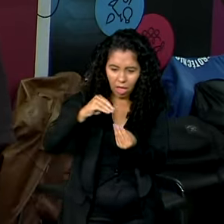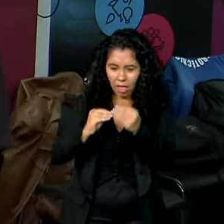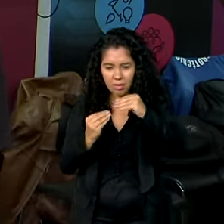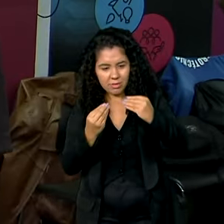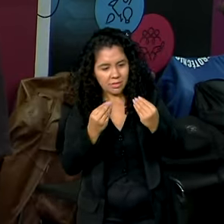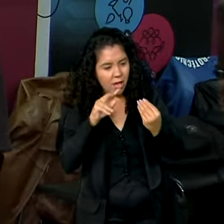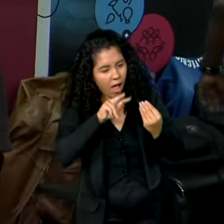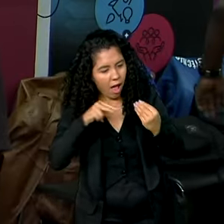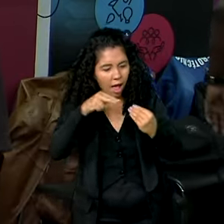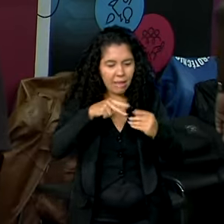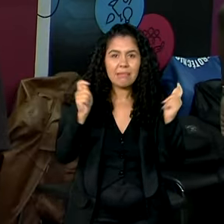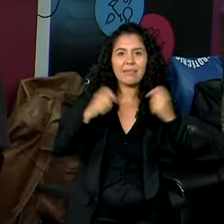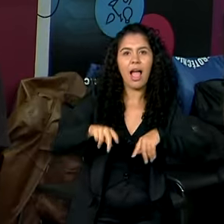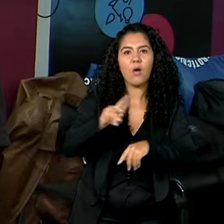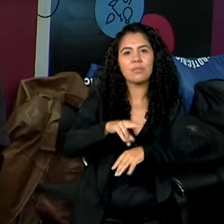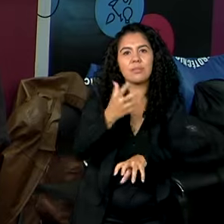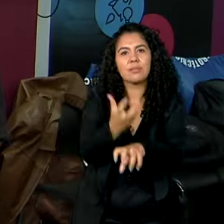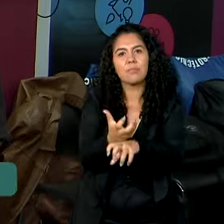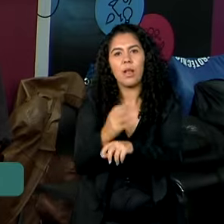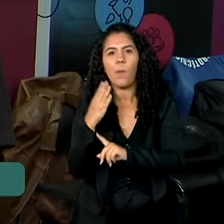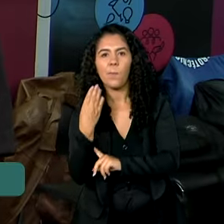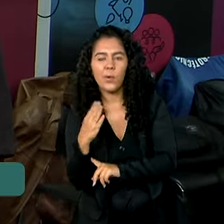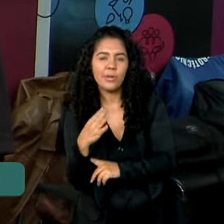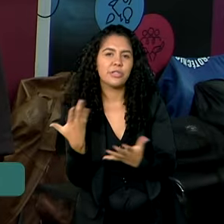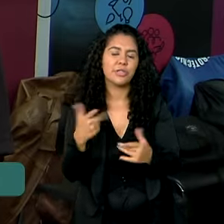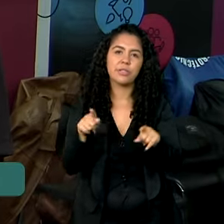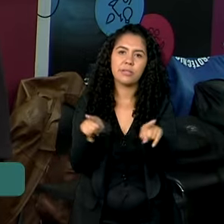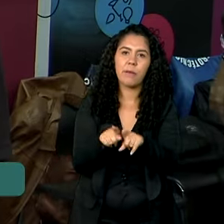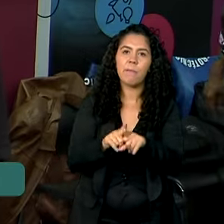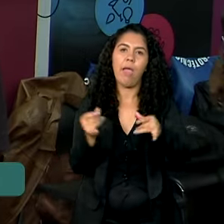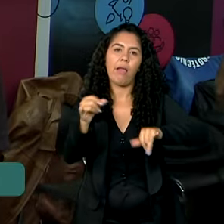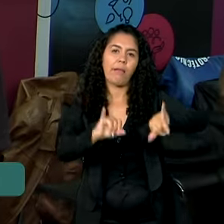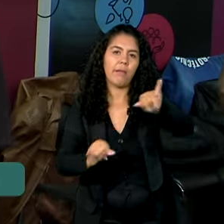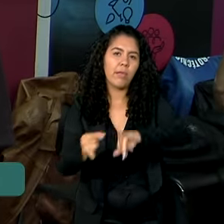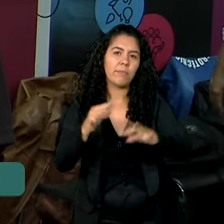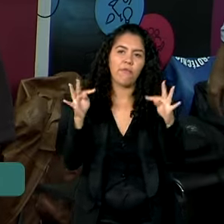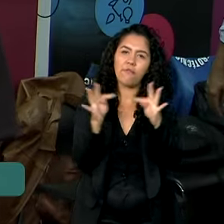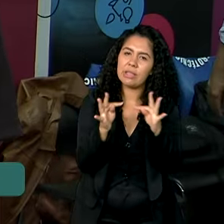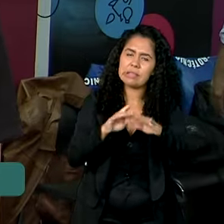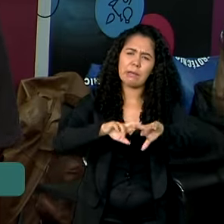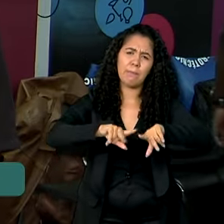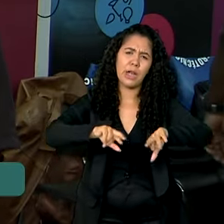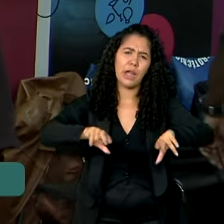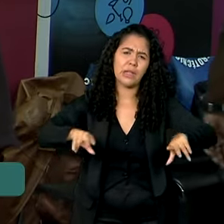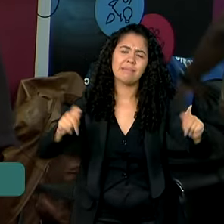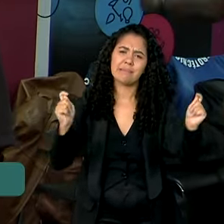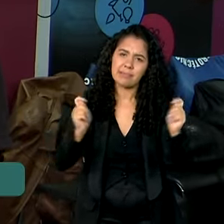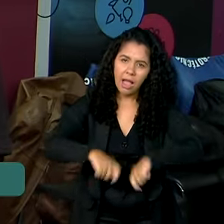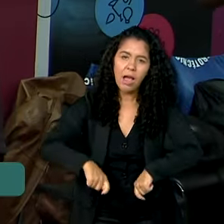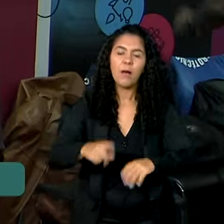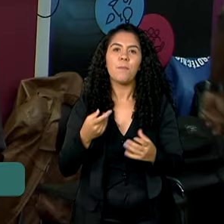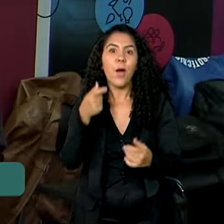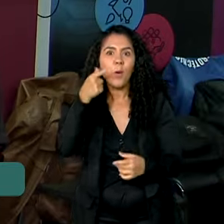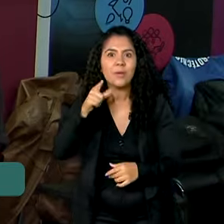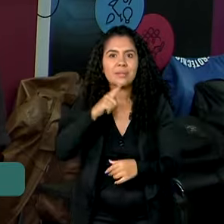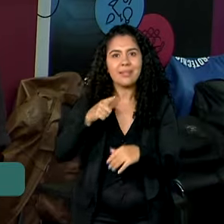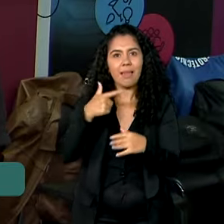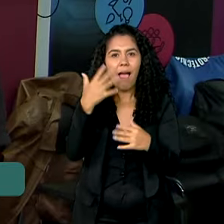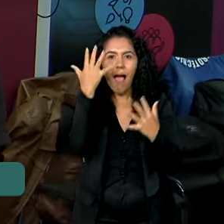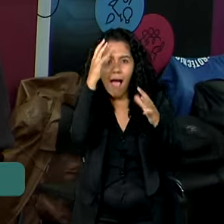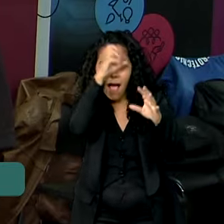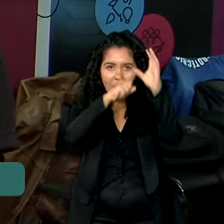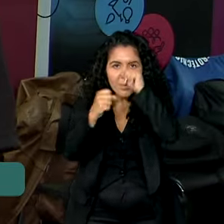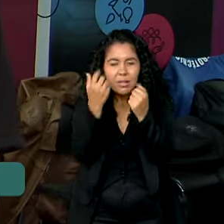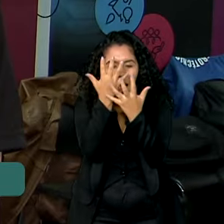aulas de biologia, mas além de outras aulas, como biologia, química, física e por aí vai, para tornar o ensino mais interativo, mais